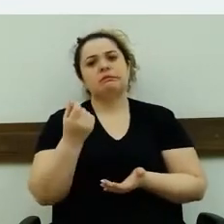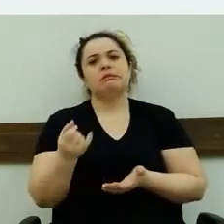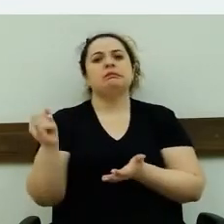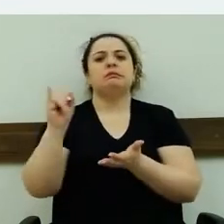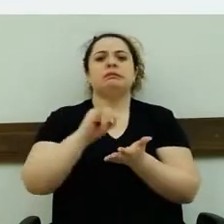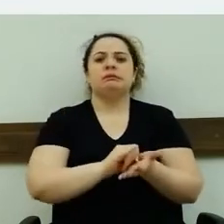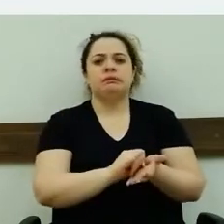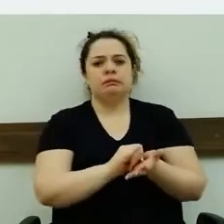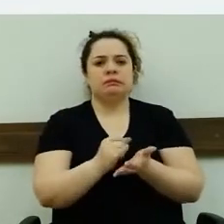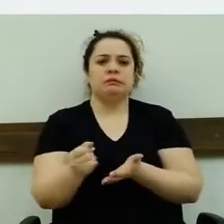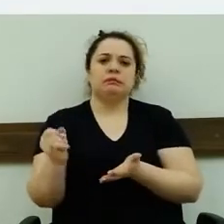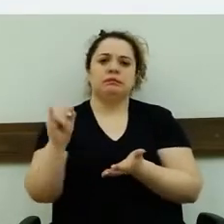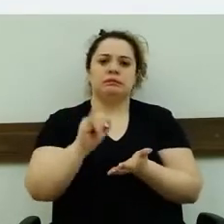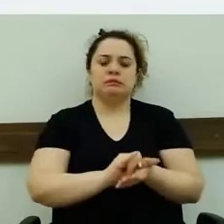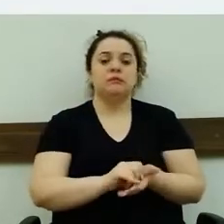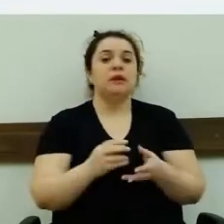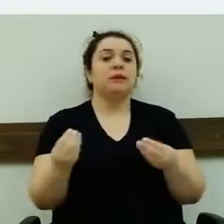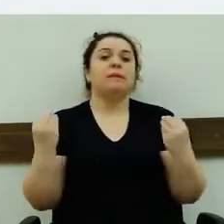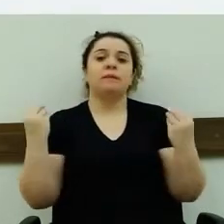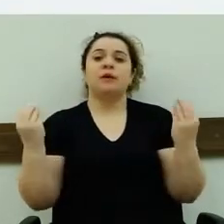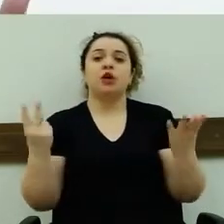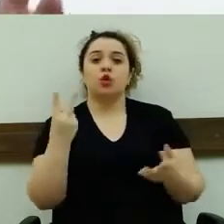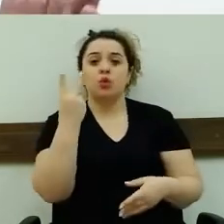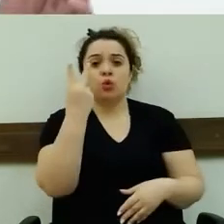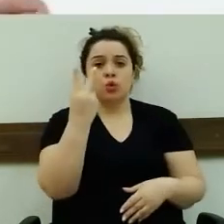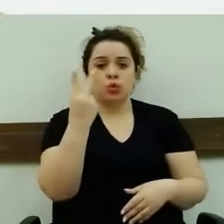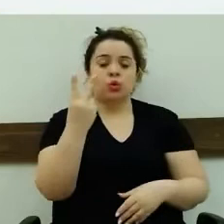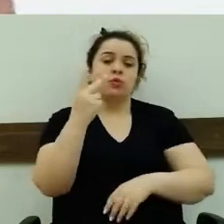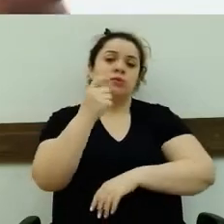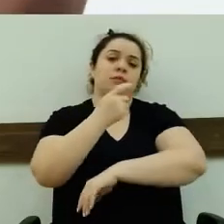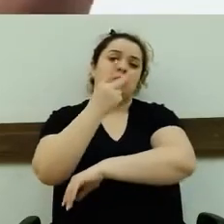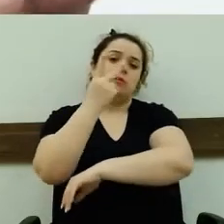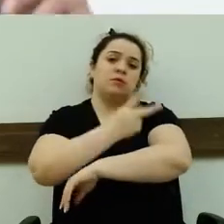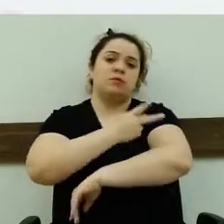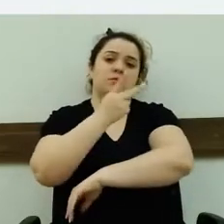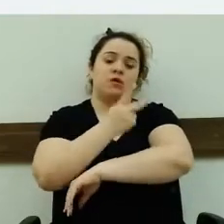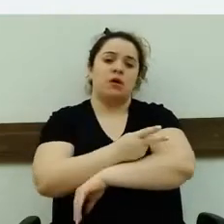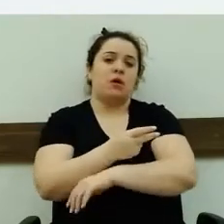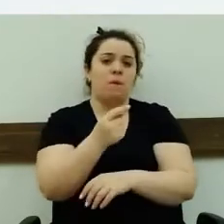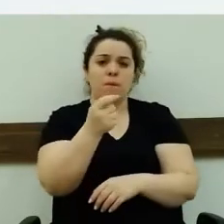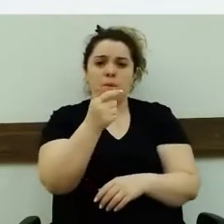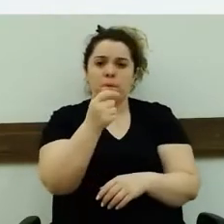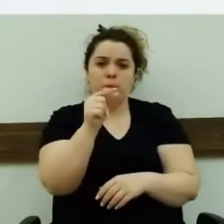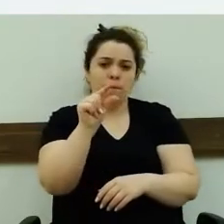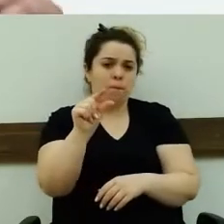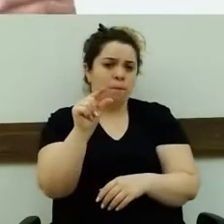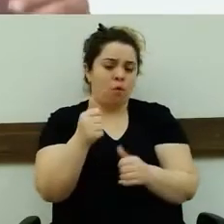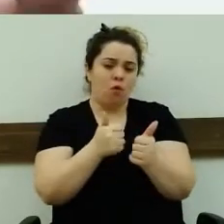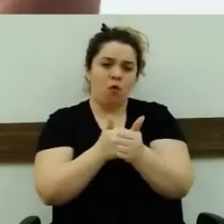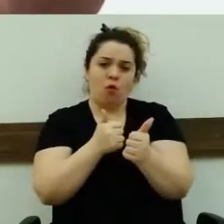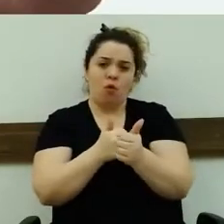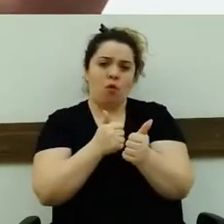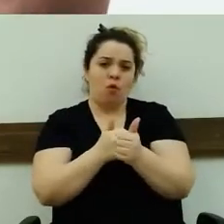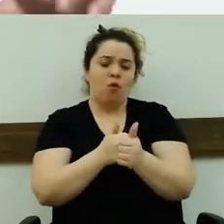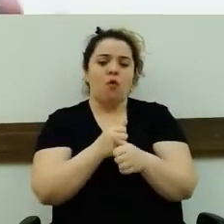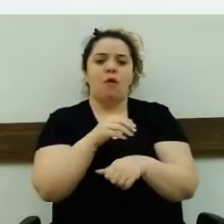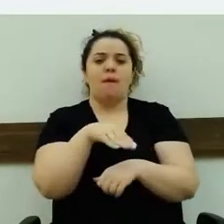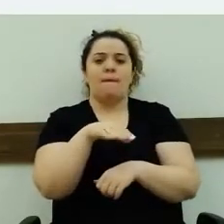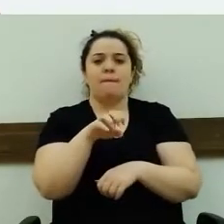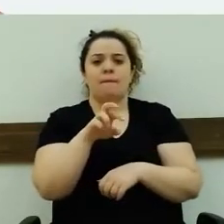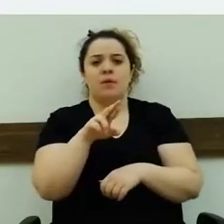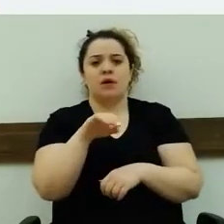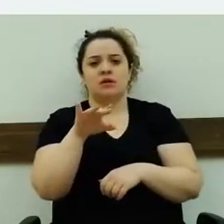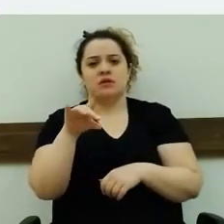imposto, para que duas praças de pedágio em um intervalo de cento e poucos quilômetros, de Mercedes a